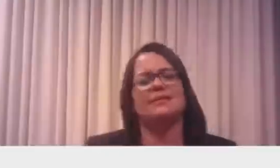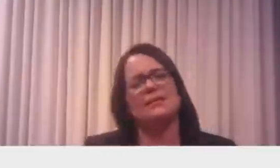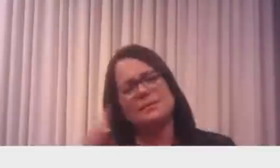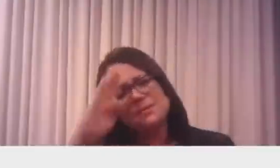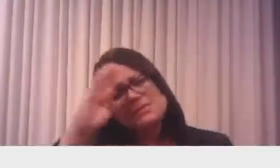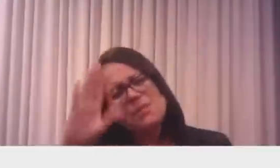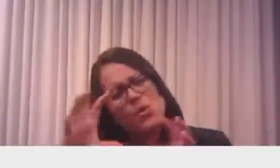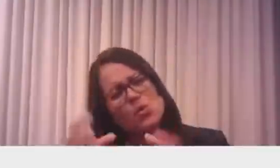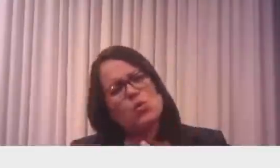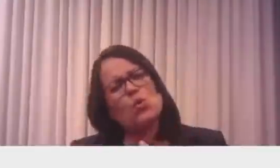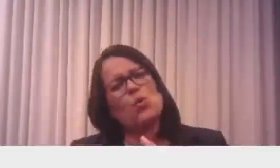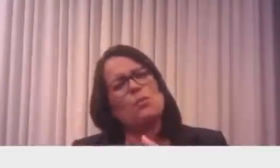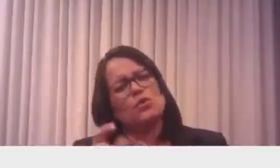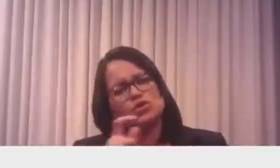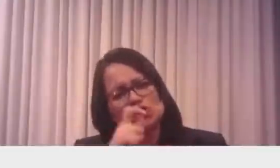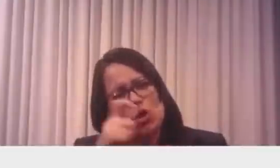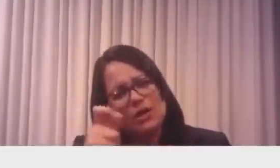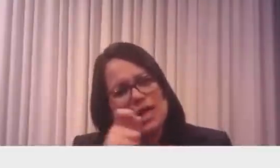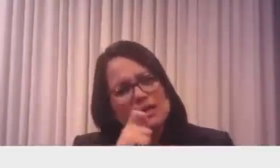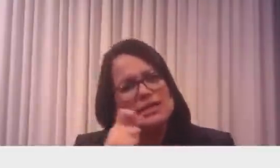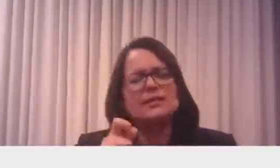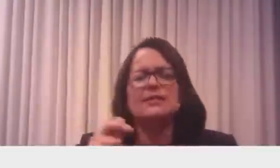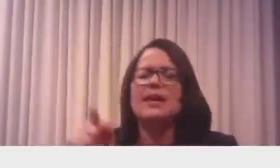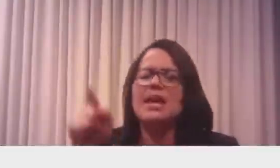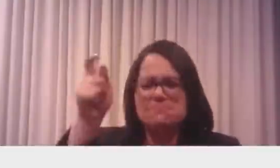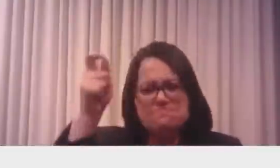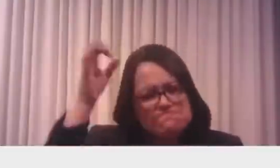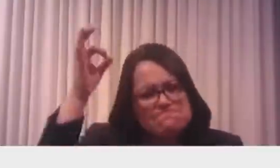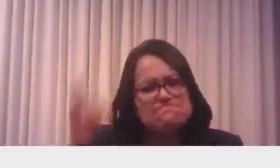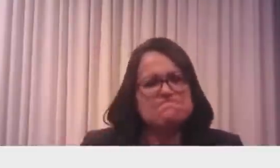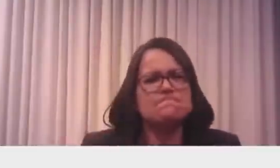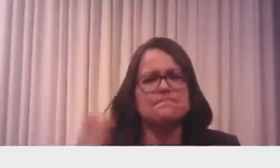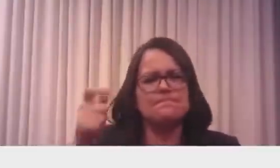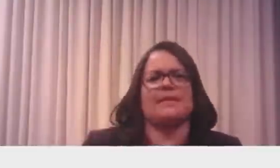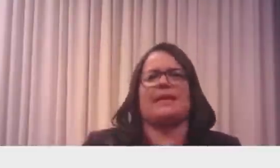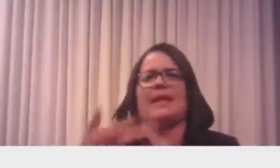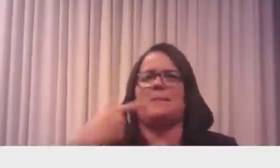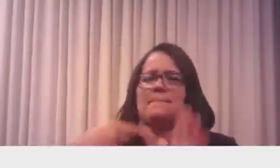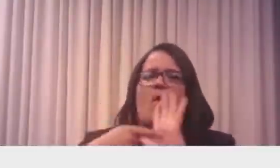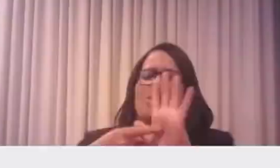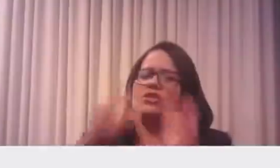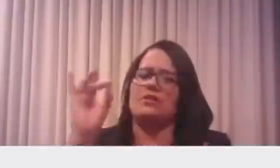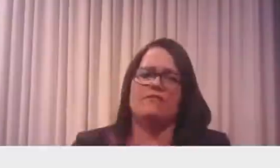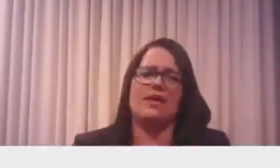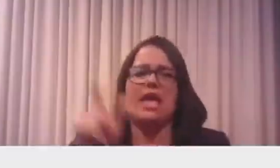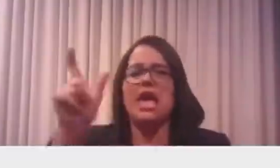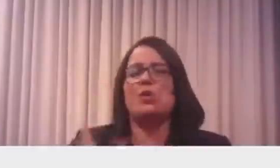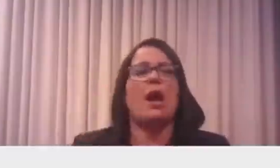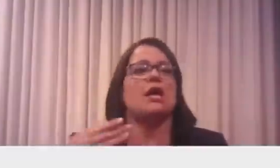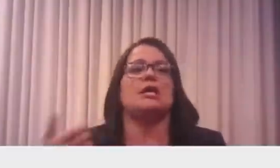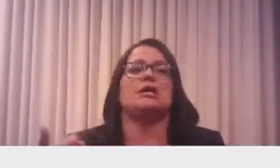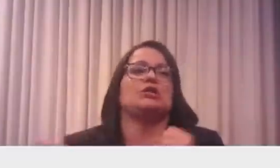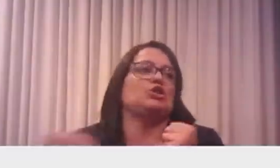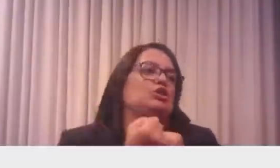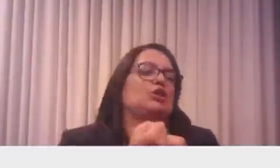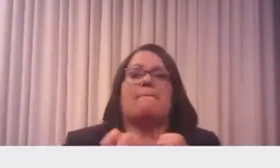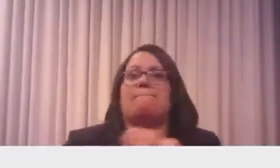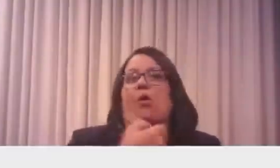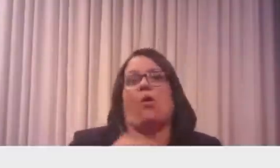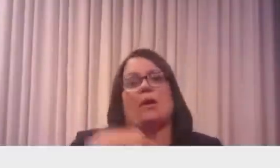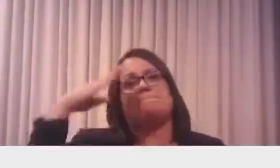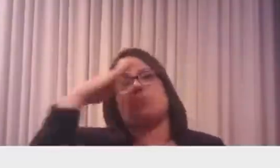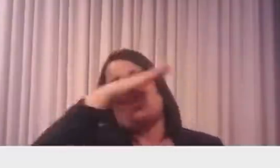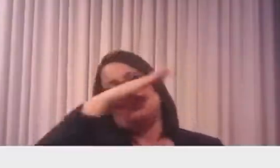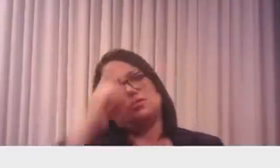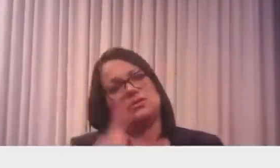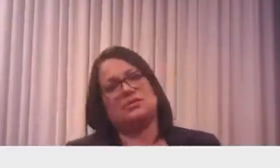jornalistas que tem ali. São pessoas que têm um compromisso com a verdade, com os fatos. Ninguém lá é bolsonarista, né? Quando